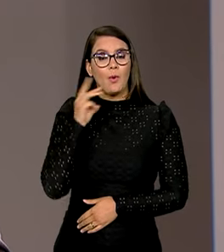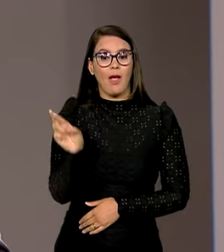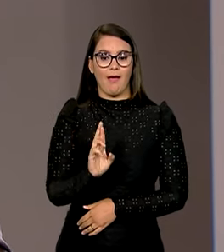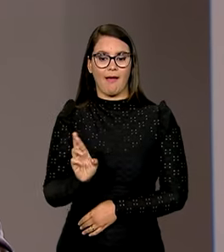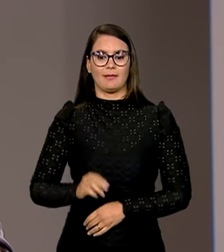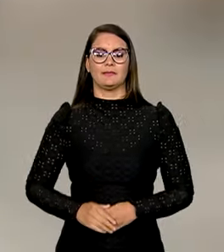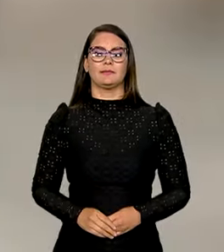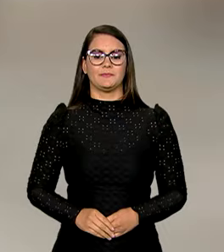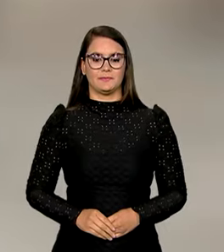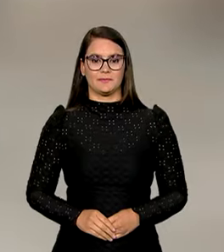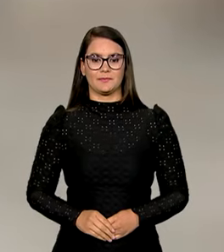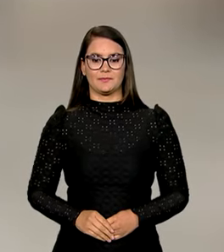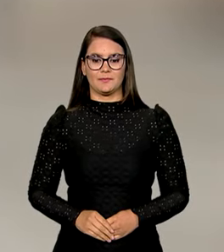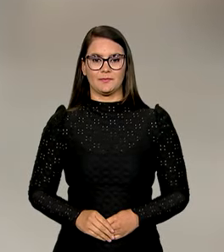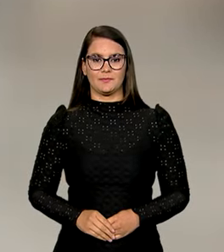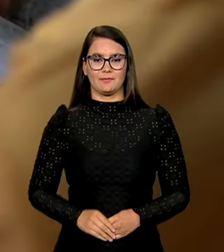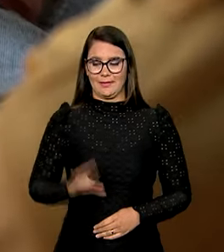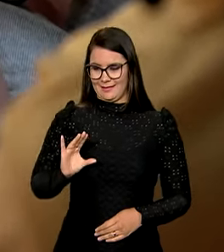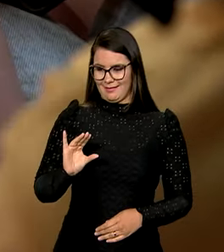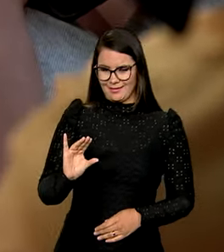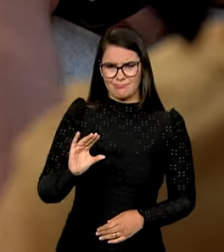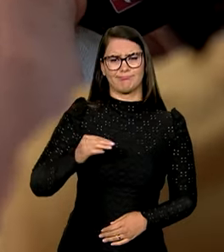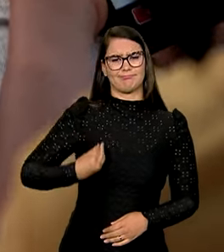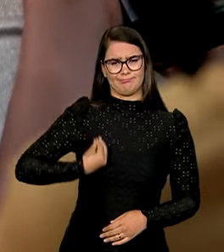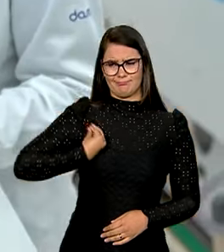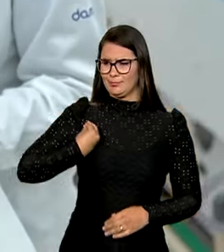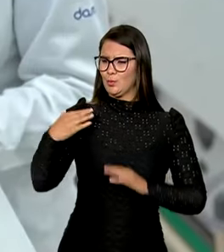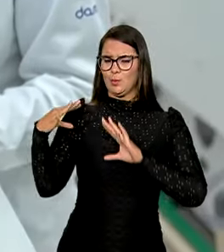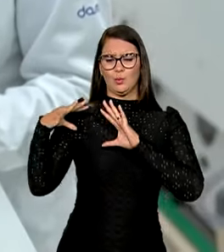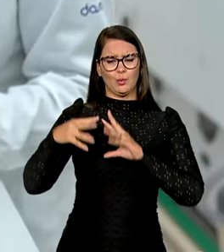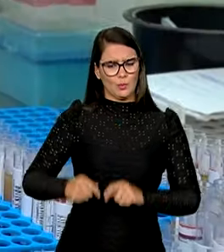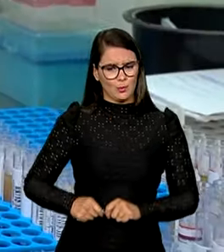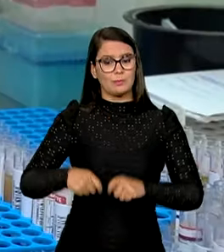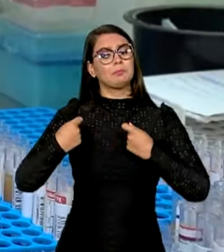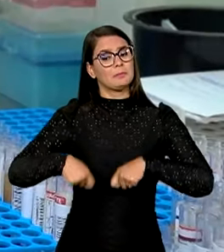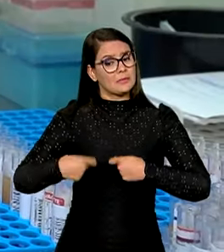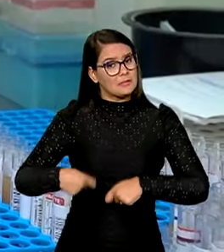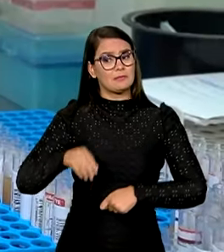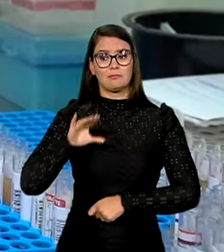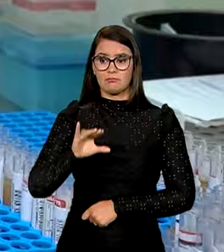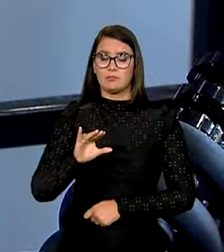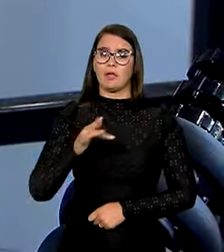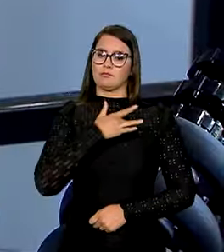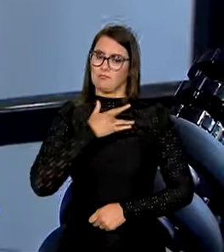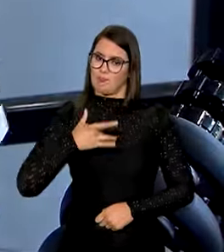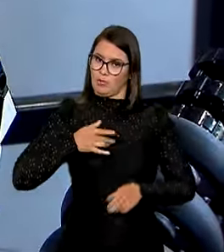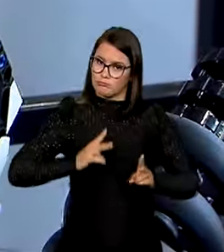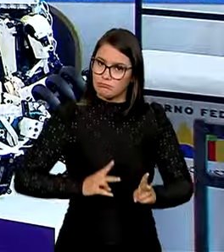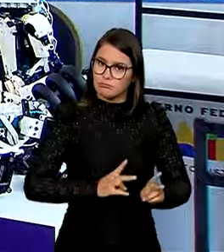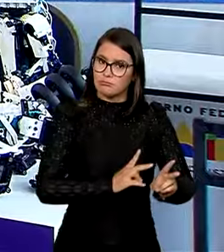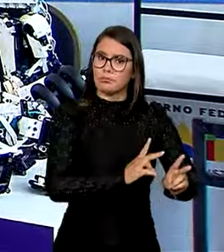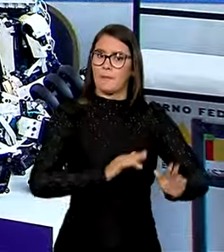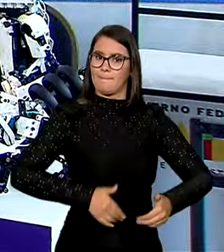setor. A ciência está presente em tudo. Precisamos dela para manter a nossa saúde, para